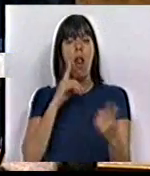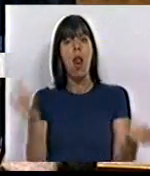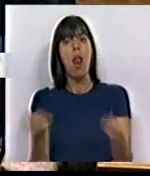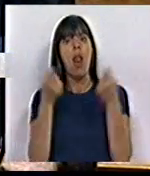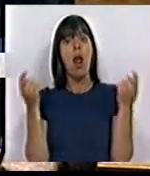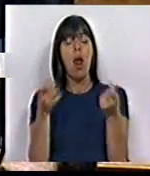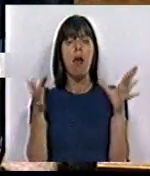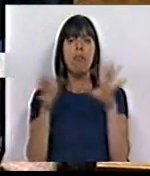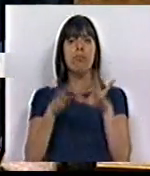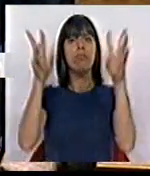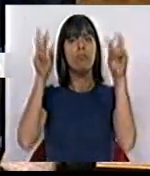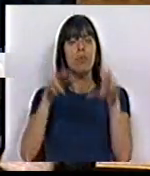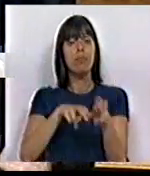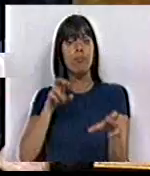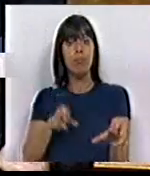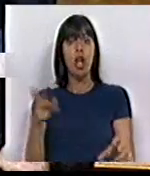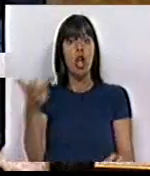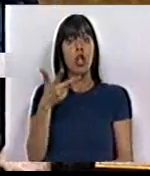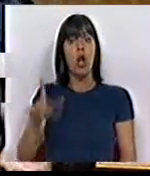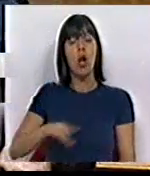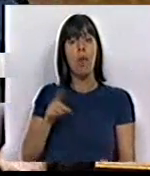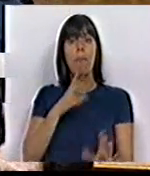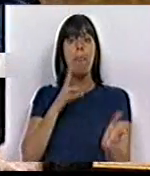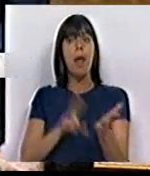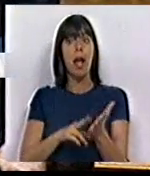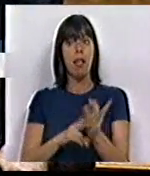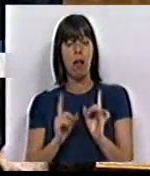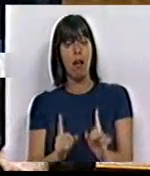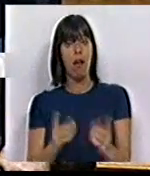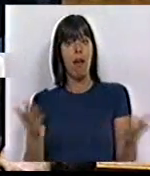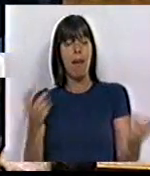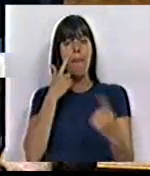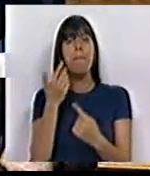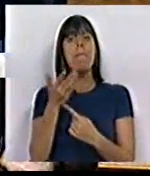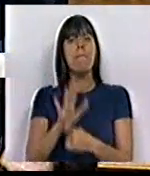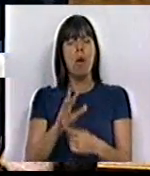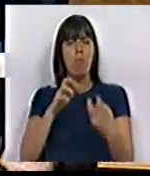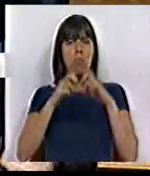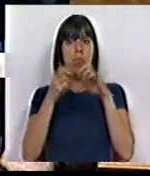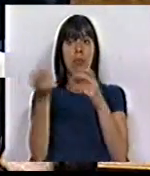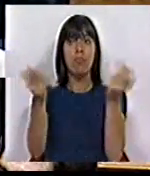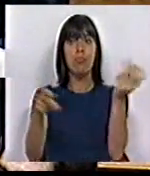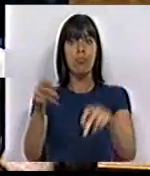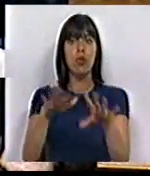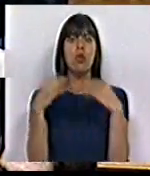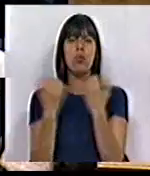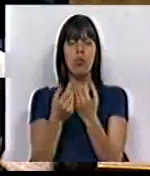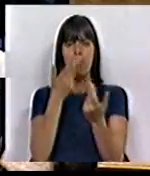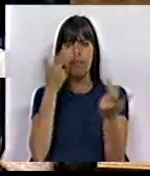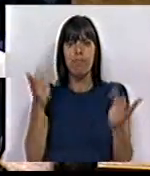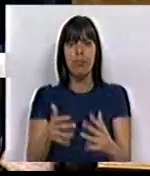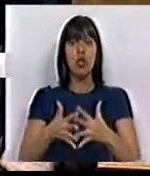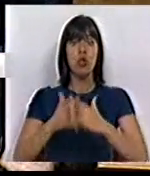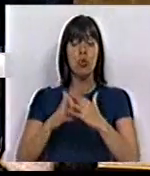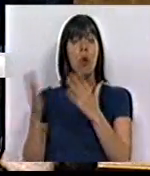propaganda sob a chamada saída da Troika, a realidade aí está a mostrar os dramas sociais, a fragilidade das